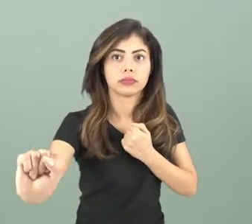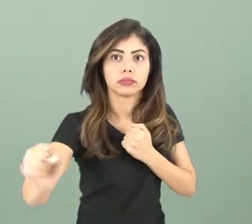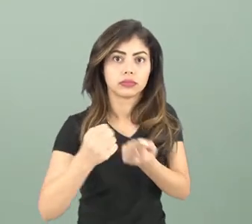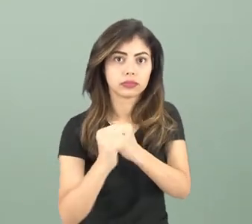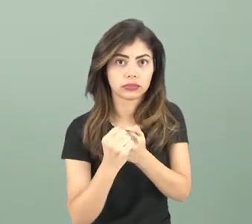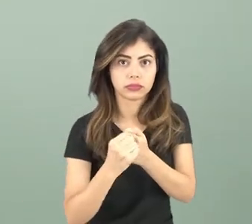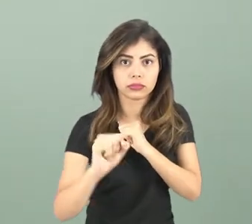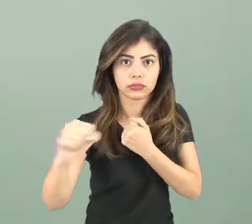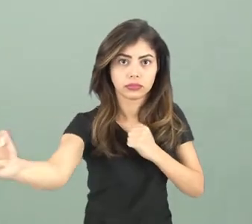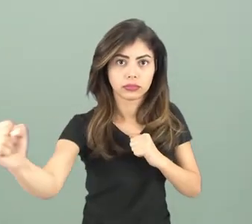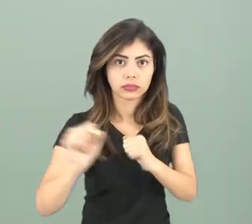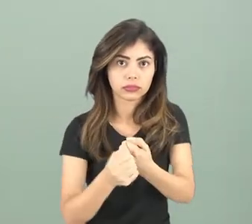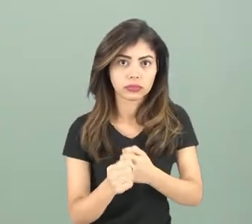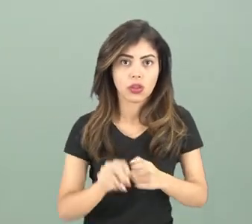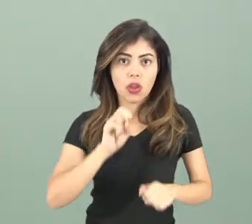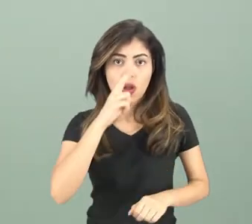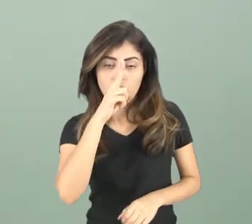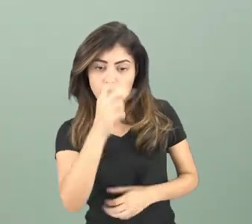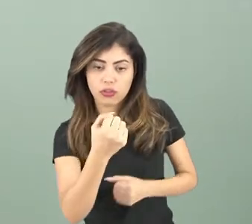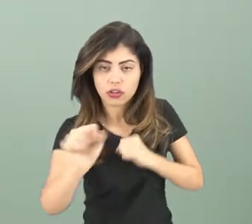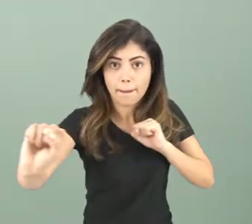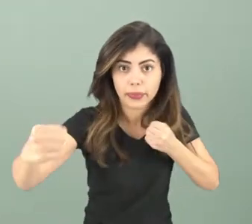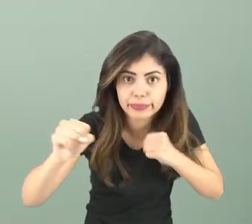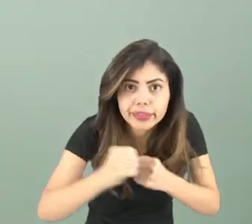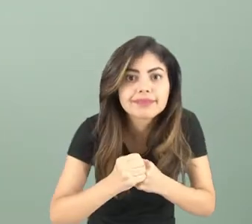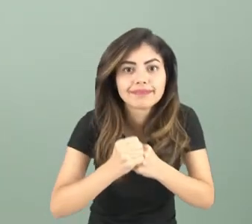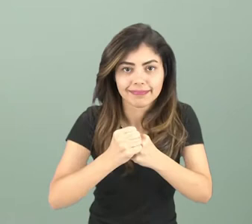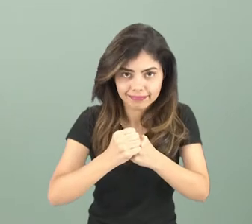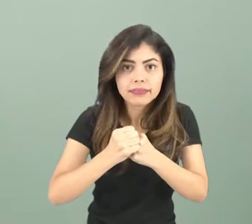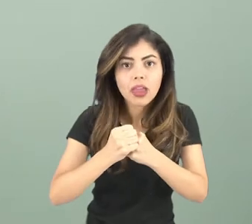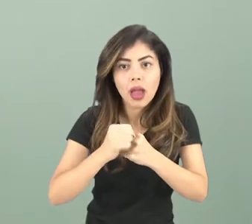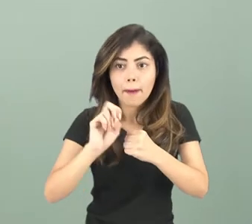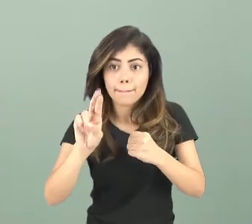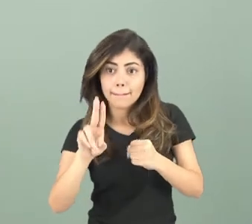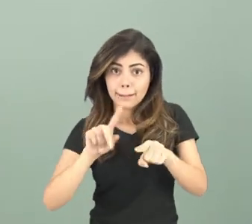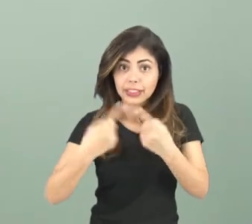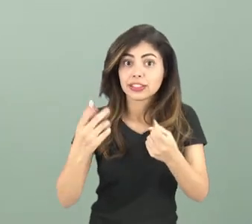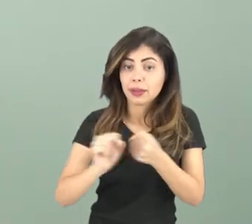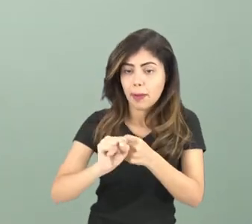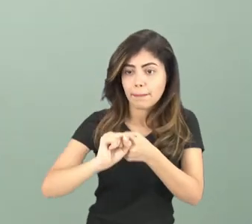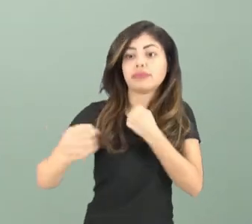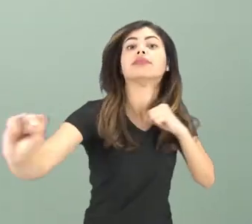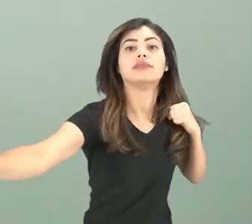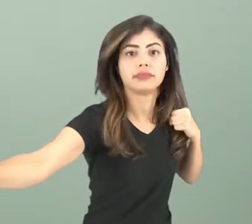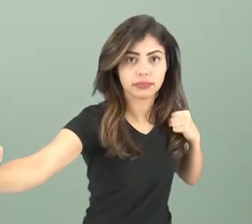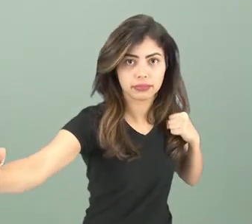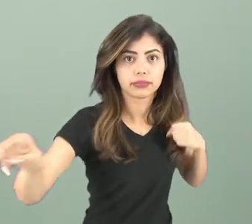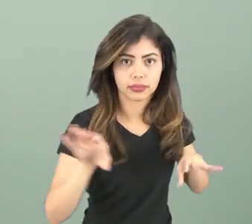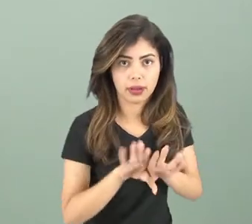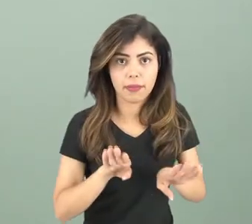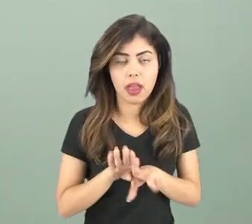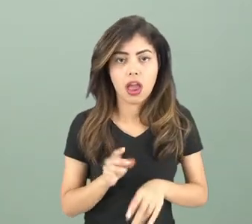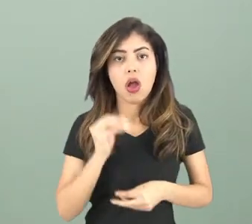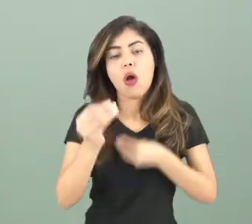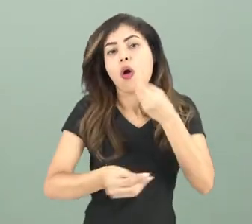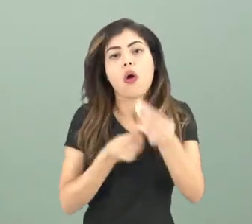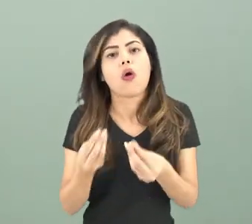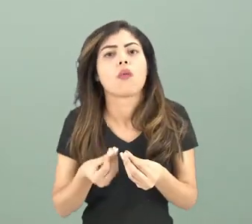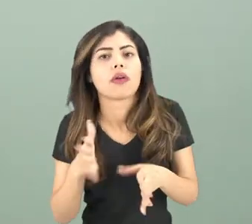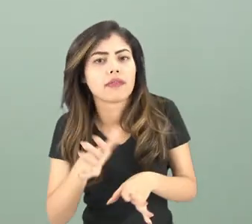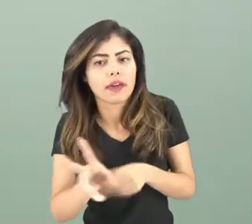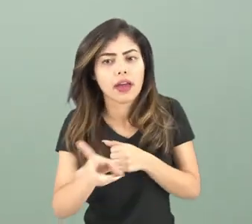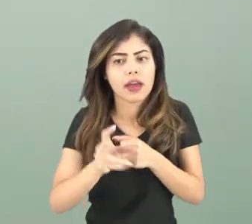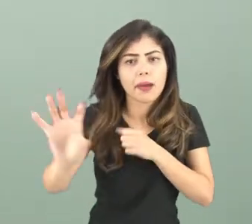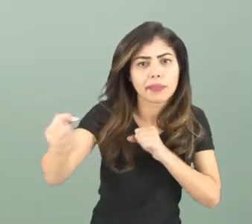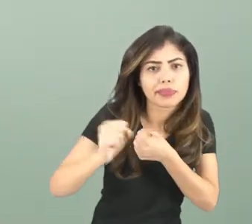aproximação ou exercer uma força de distanciamento. E aí, quando ele vai atrair e quando ele vai